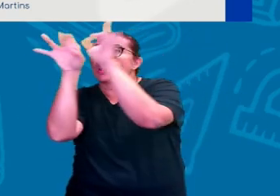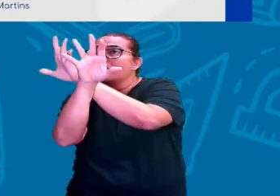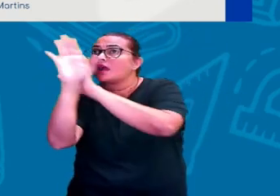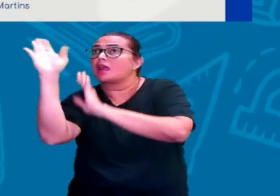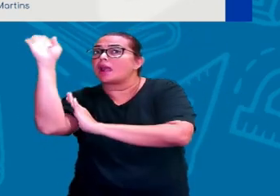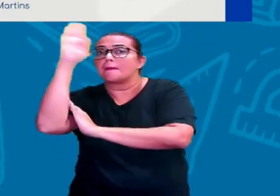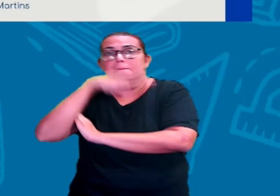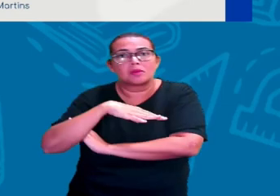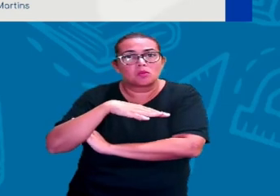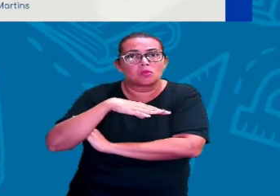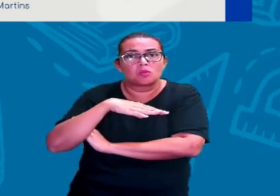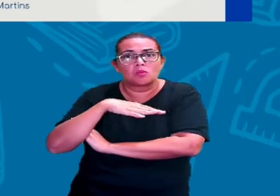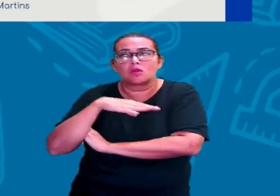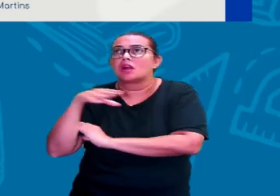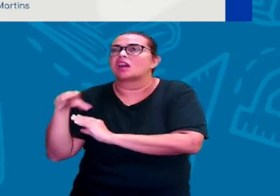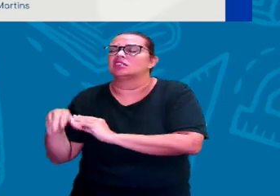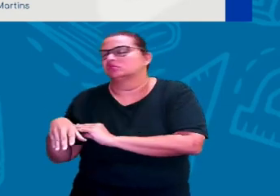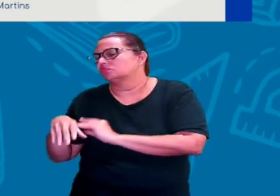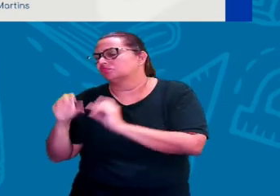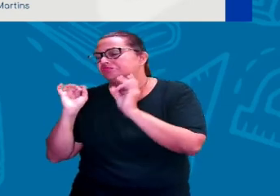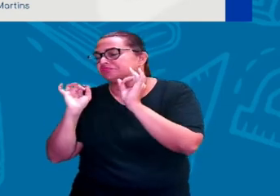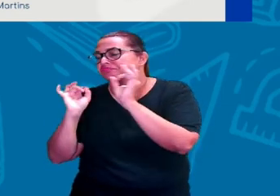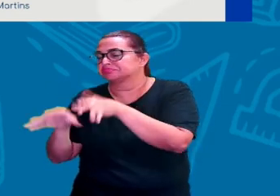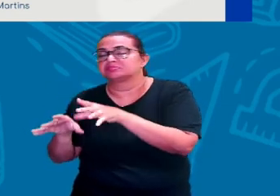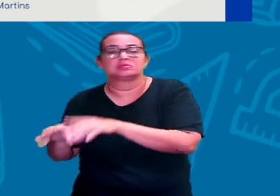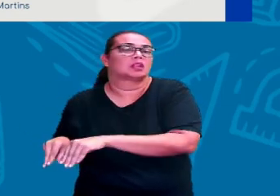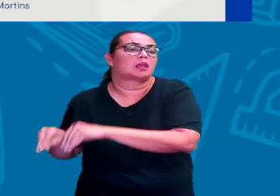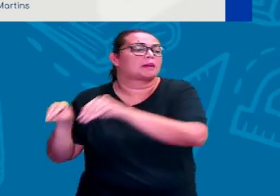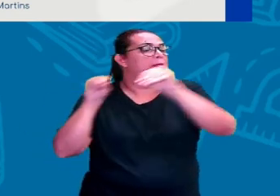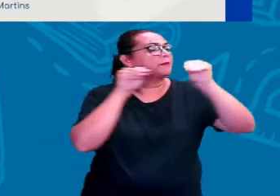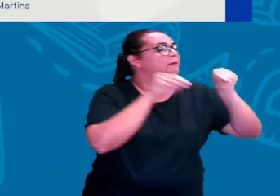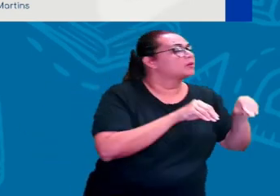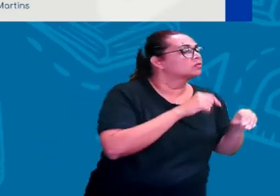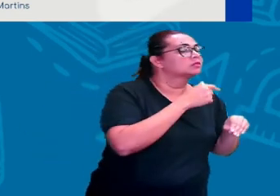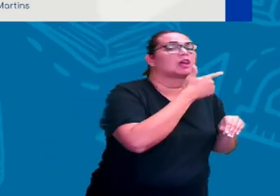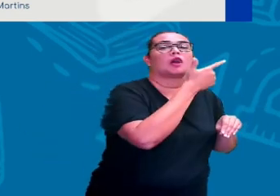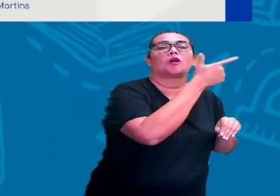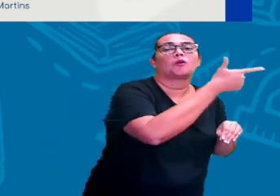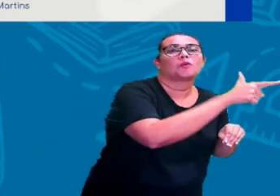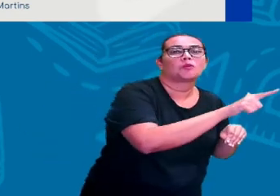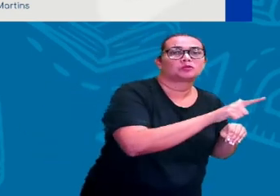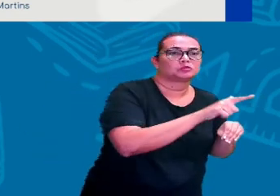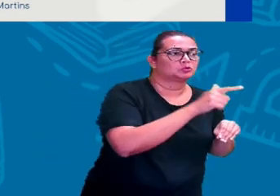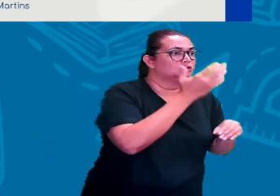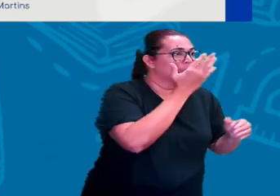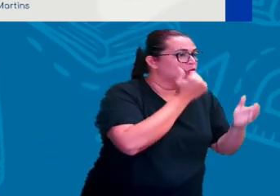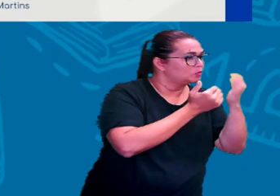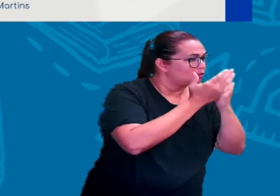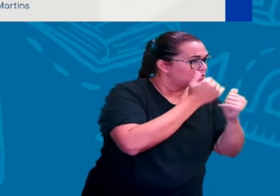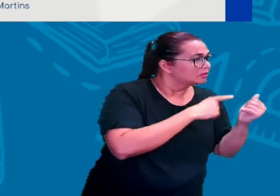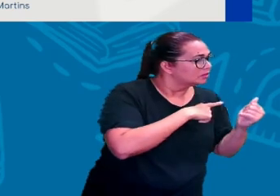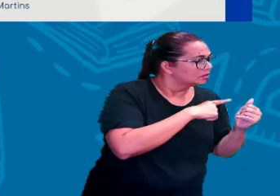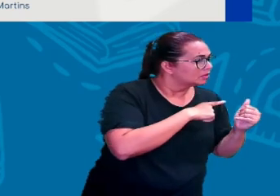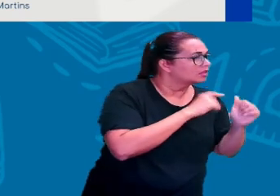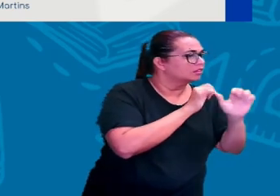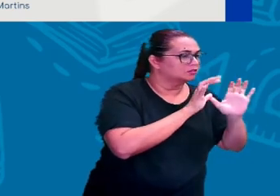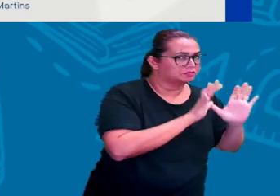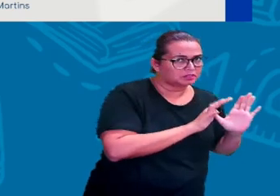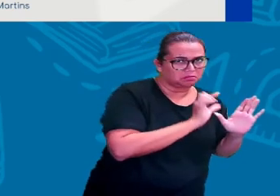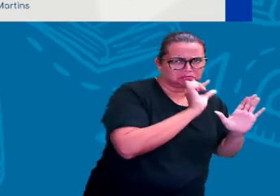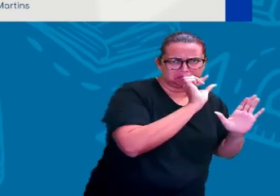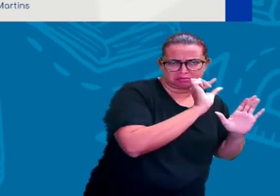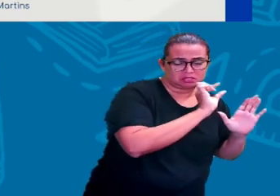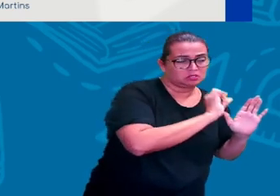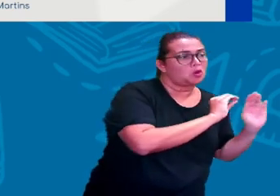elas se mudavam pra outro local em busca de alimentos e de melhores condições também